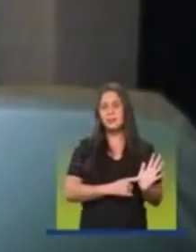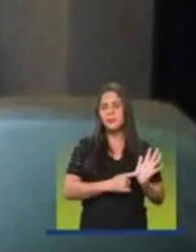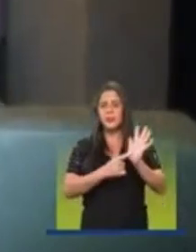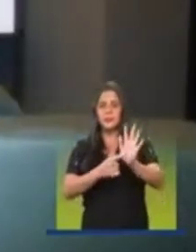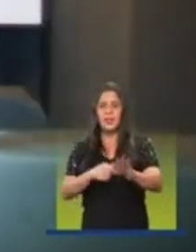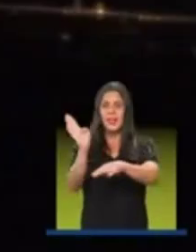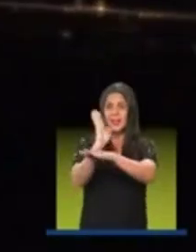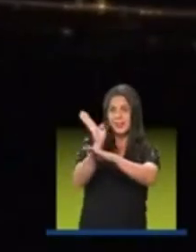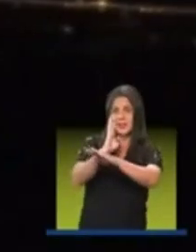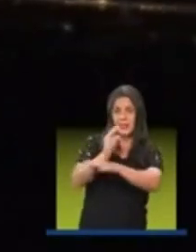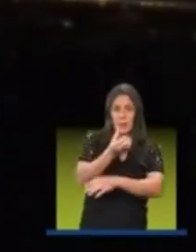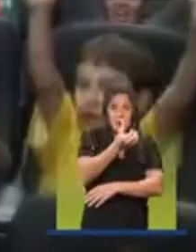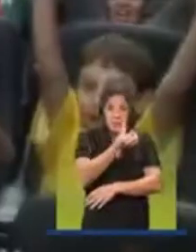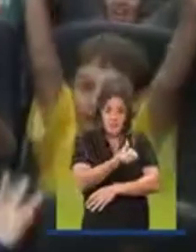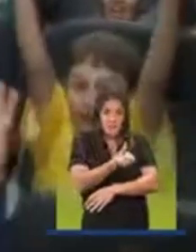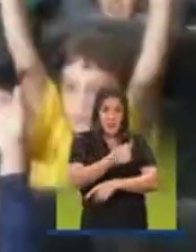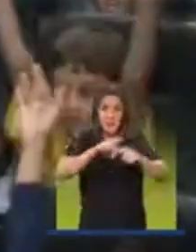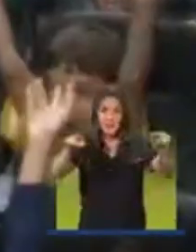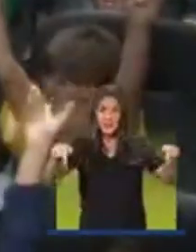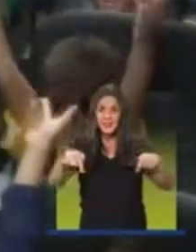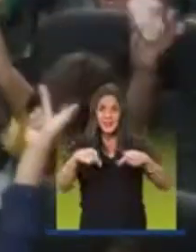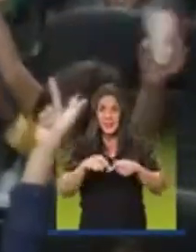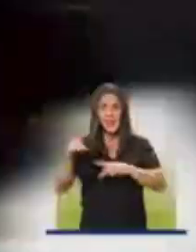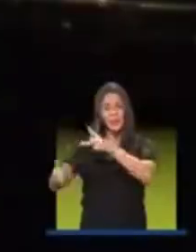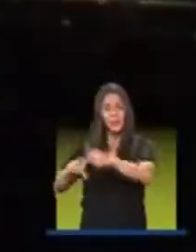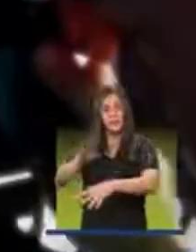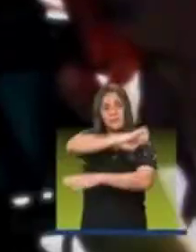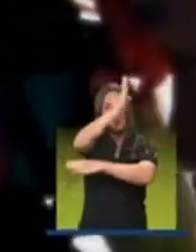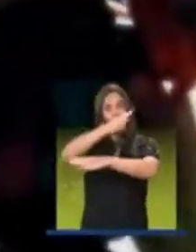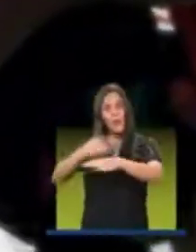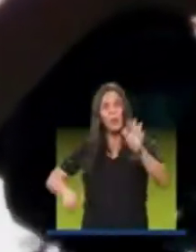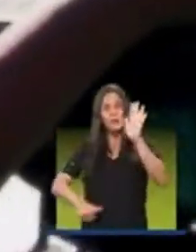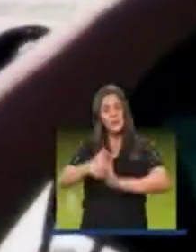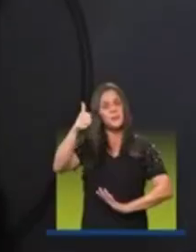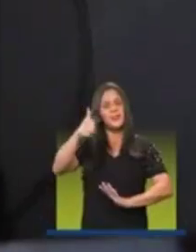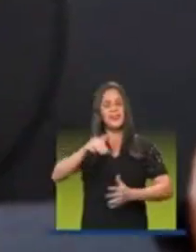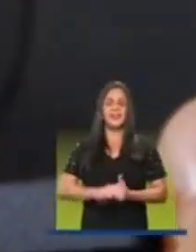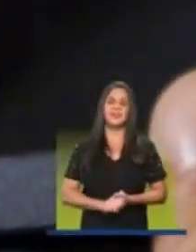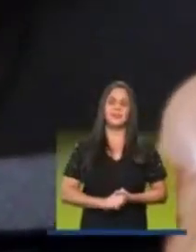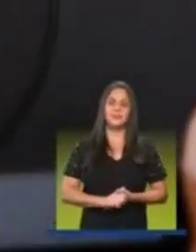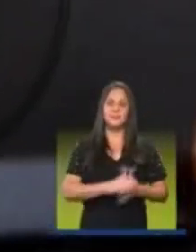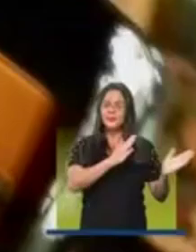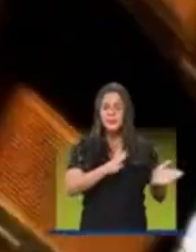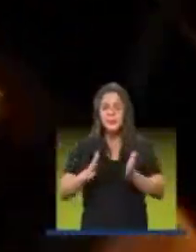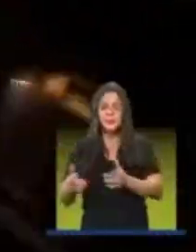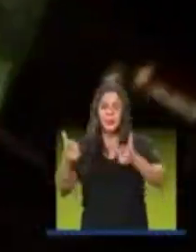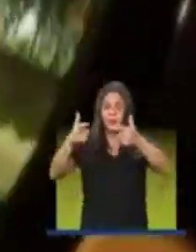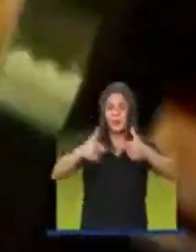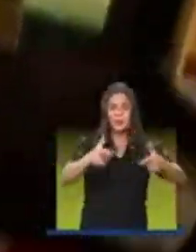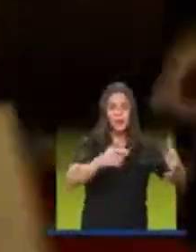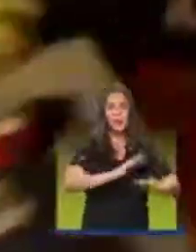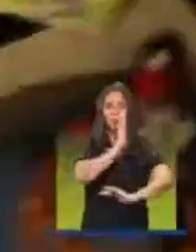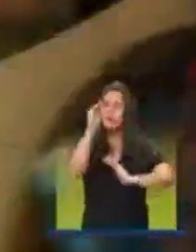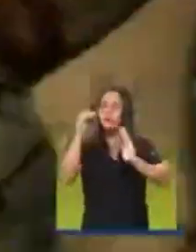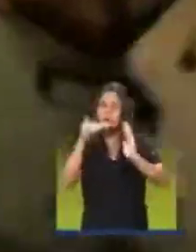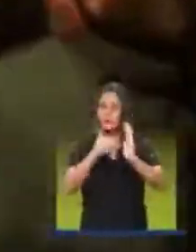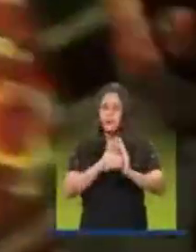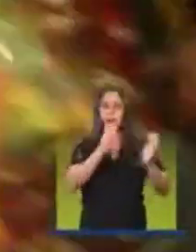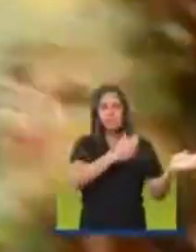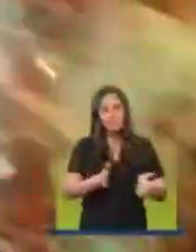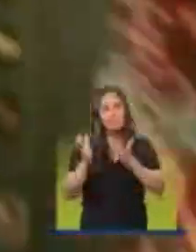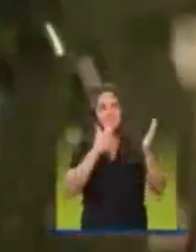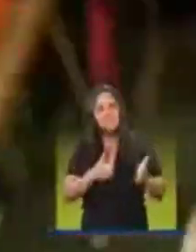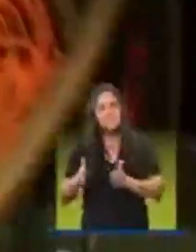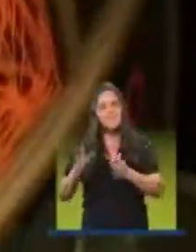públicas de cinema, incluindo a primeira dos morros. E por conta da produção local e de toda a cadeia produtiva, em